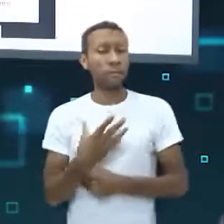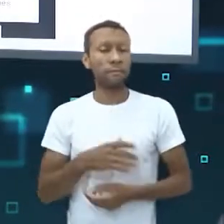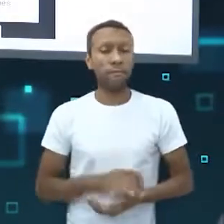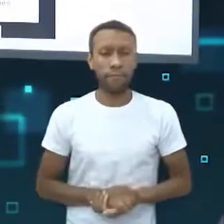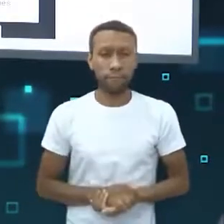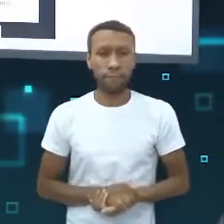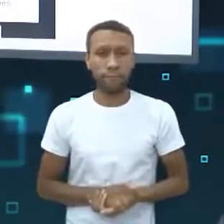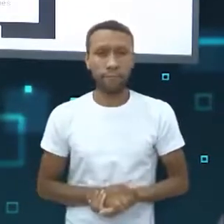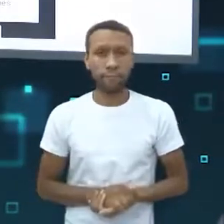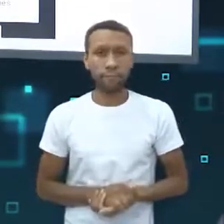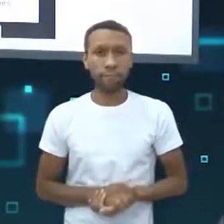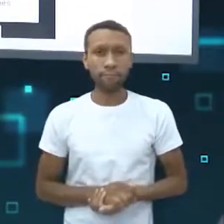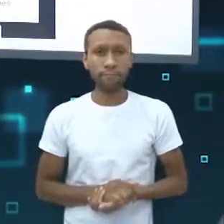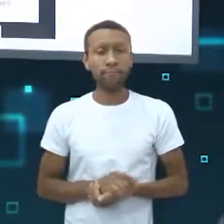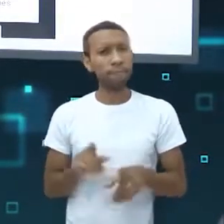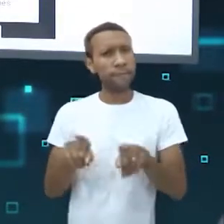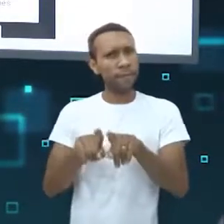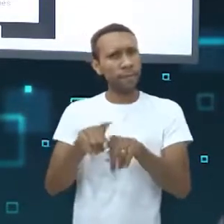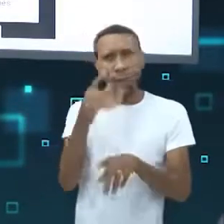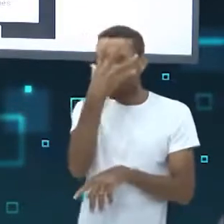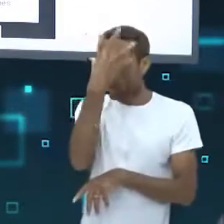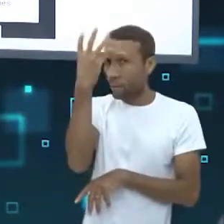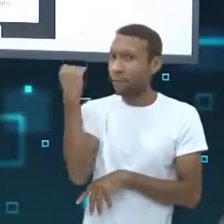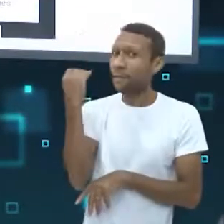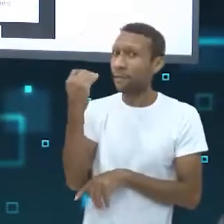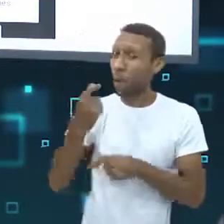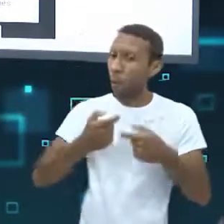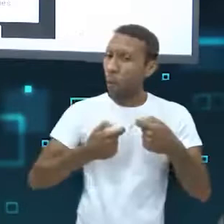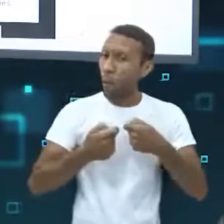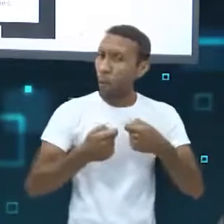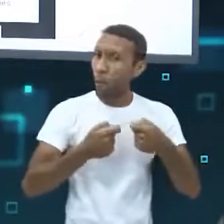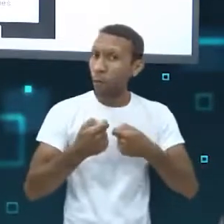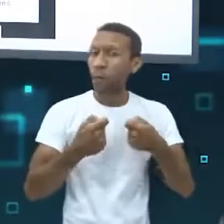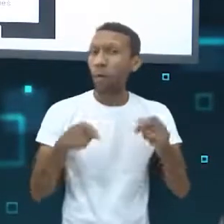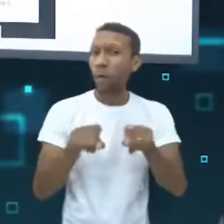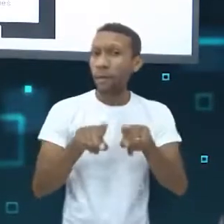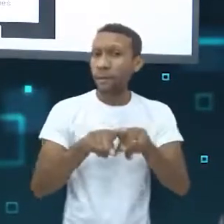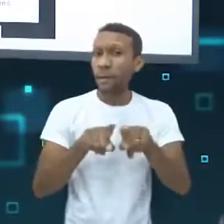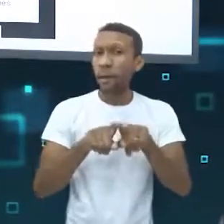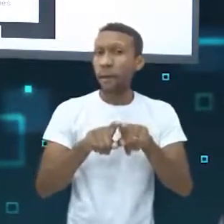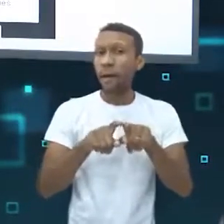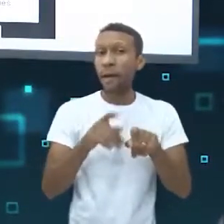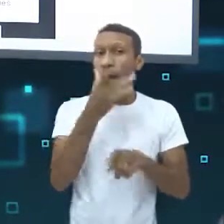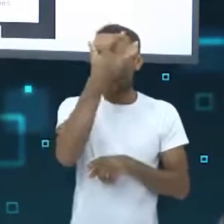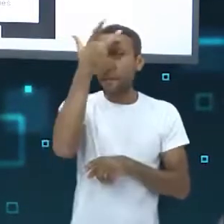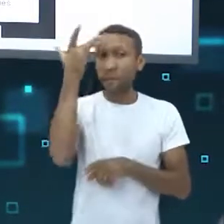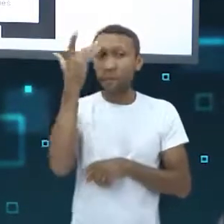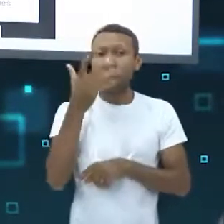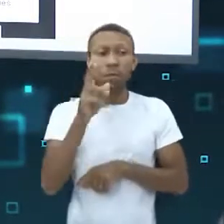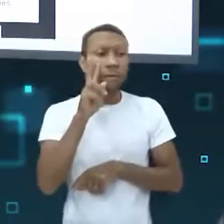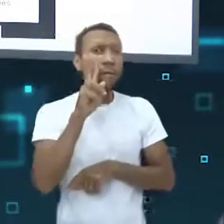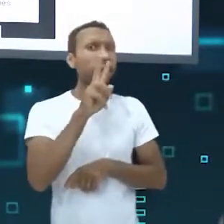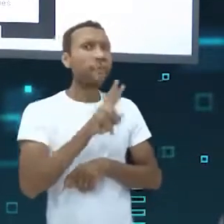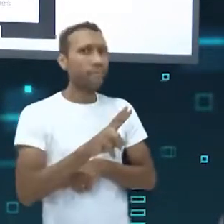útil. E não esqueça, controle também quem pode ver suas publicações. Não adianta postar e